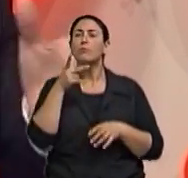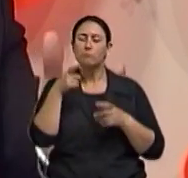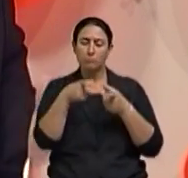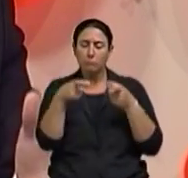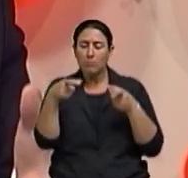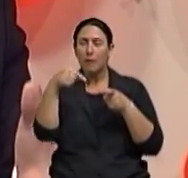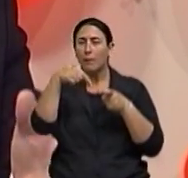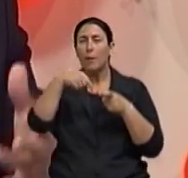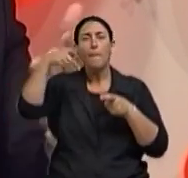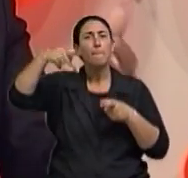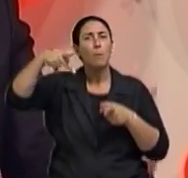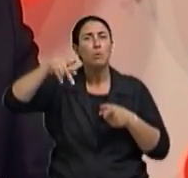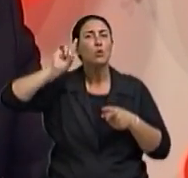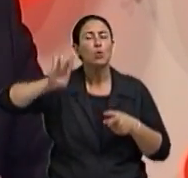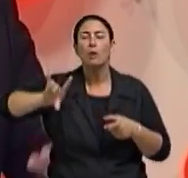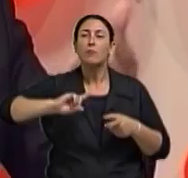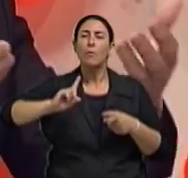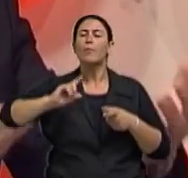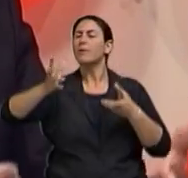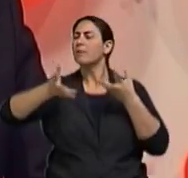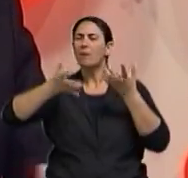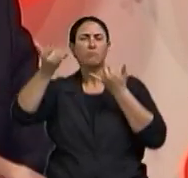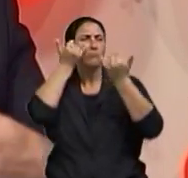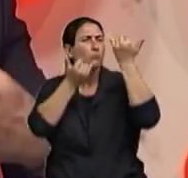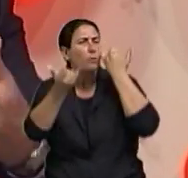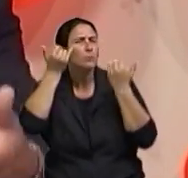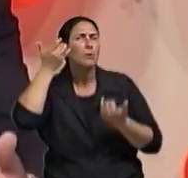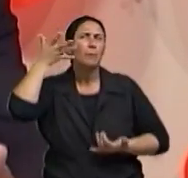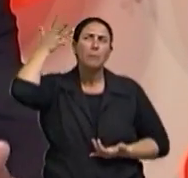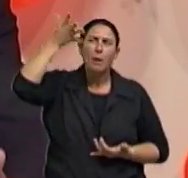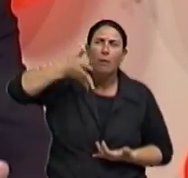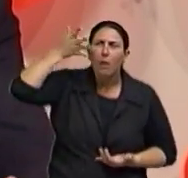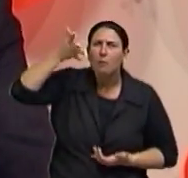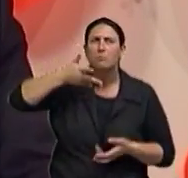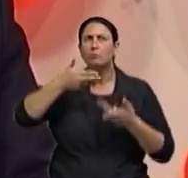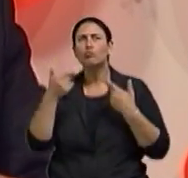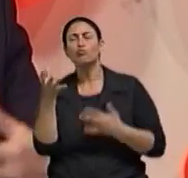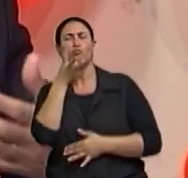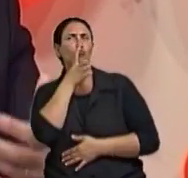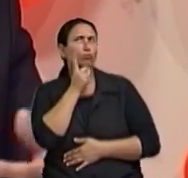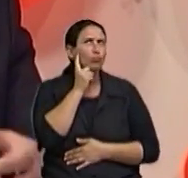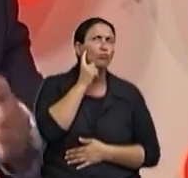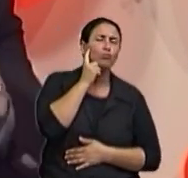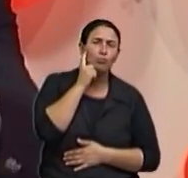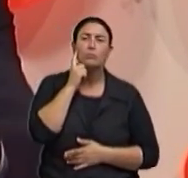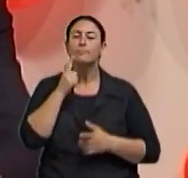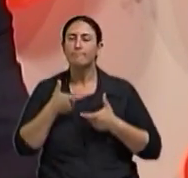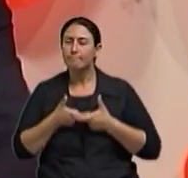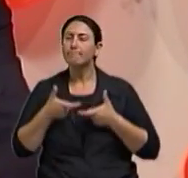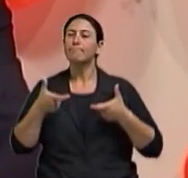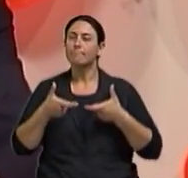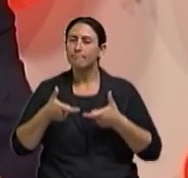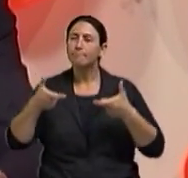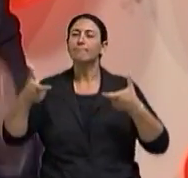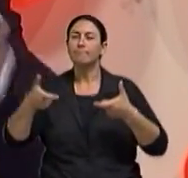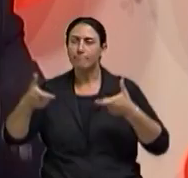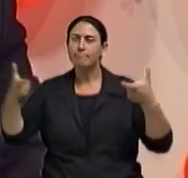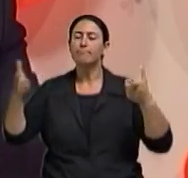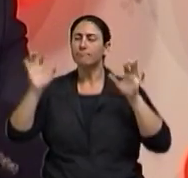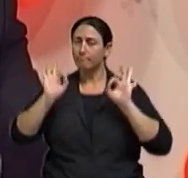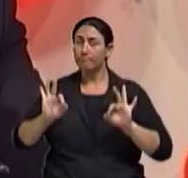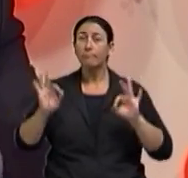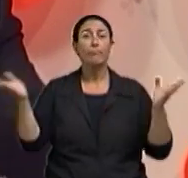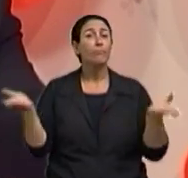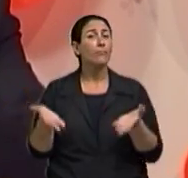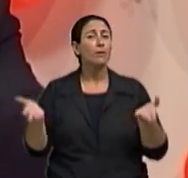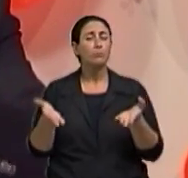também para outros ativos. Com as informações, com as palestras, com esses, como esses programas certamente vão chegar na classe média, que